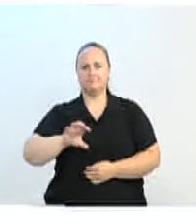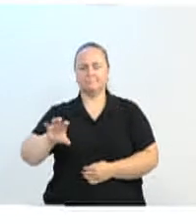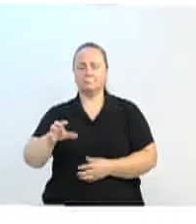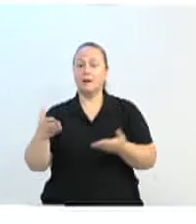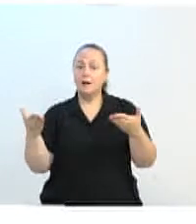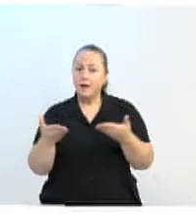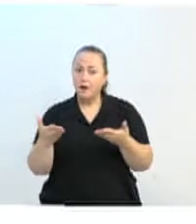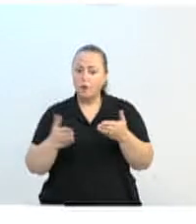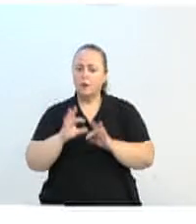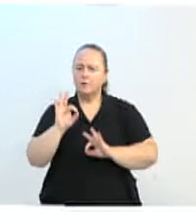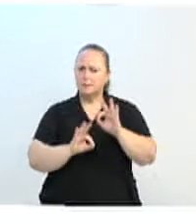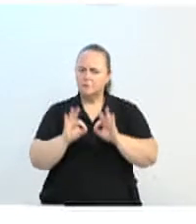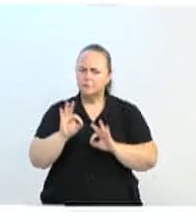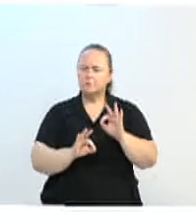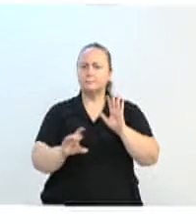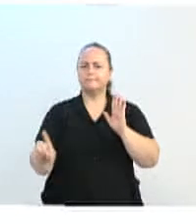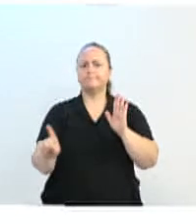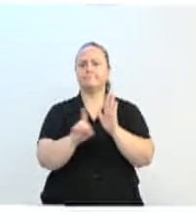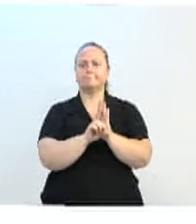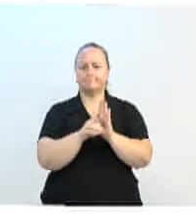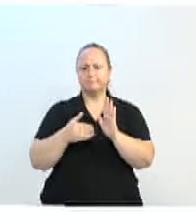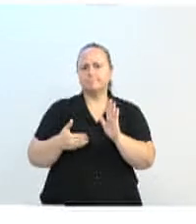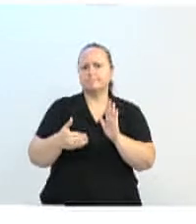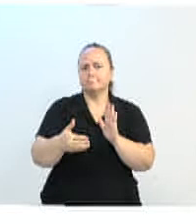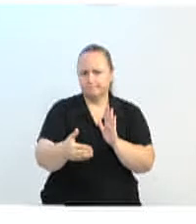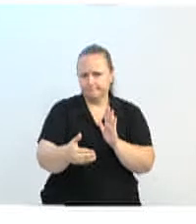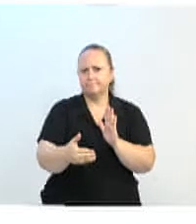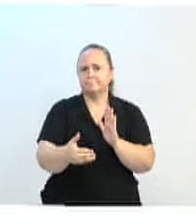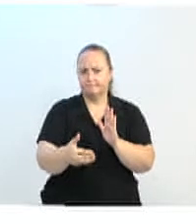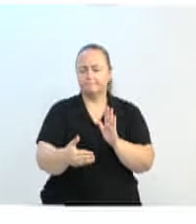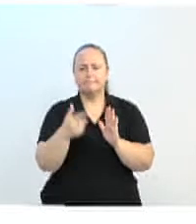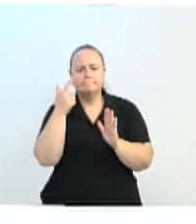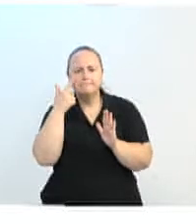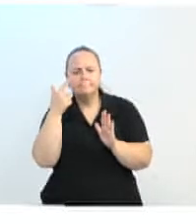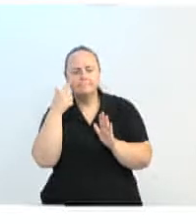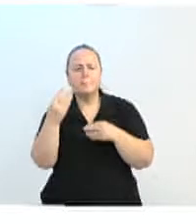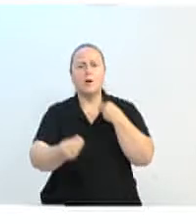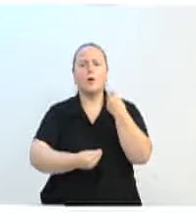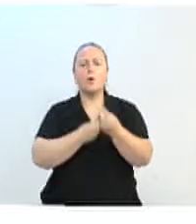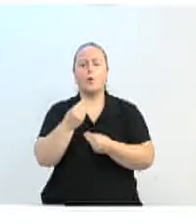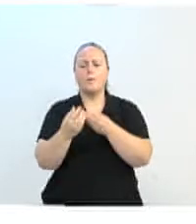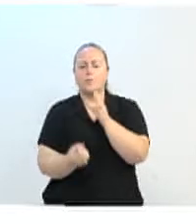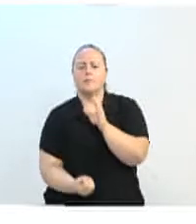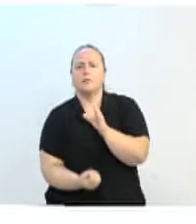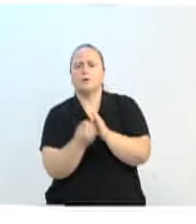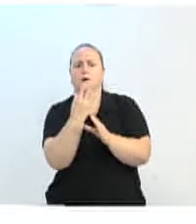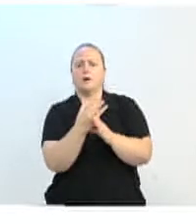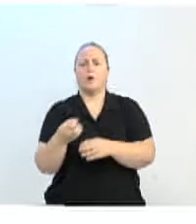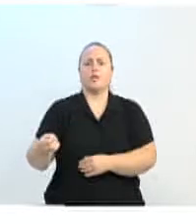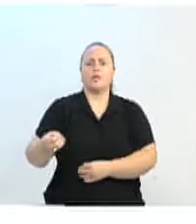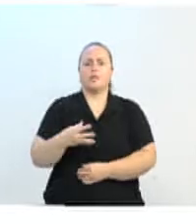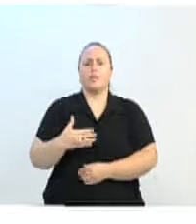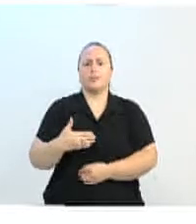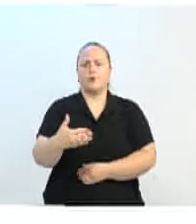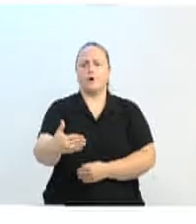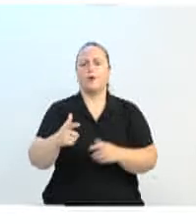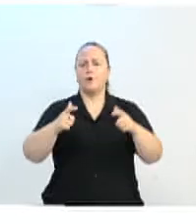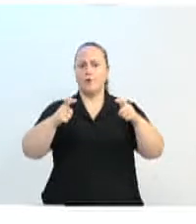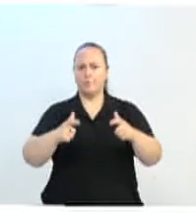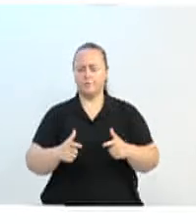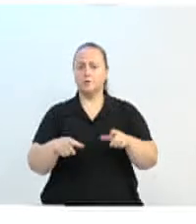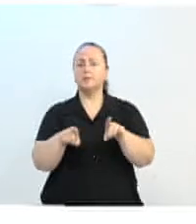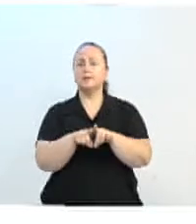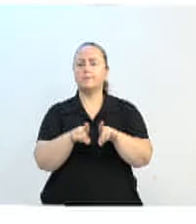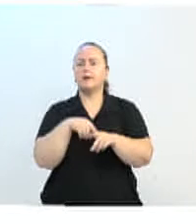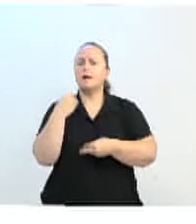construído no Estado um decreto que vai definir quais as condições para a criação de novos centros, e quais as condições de